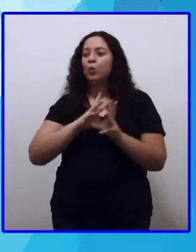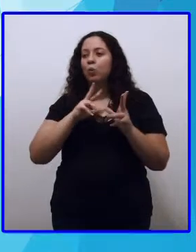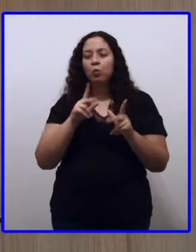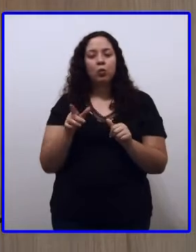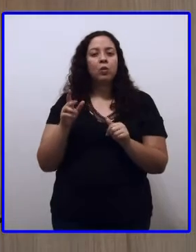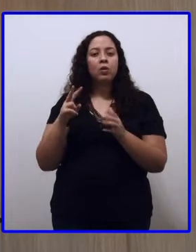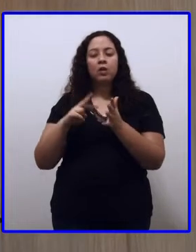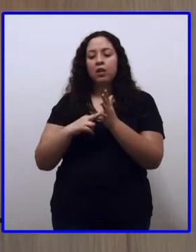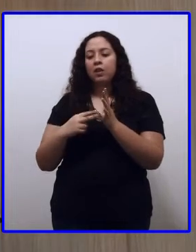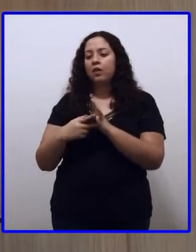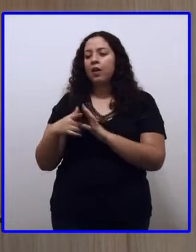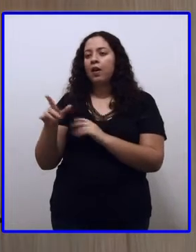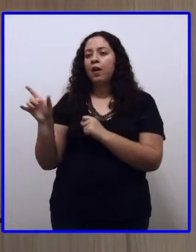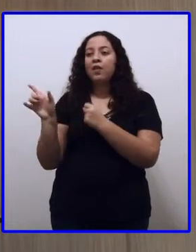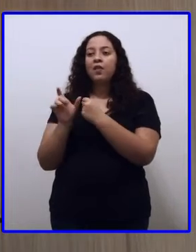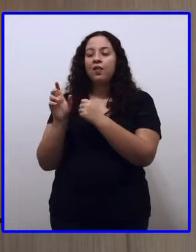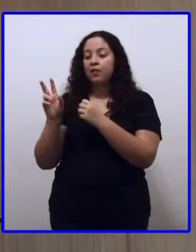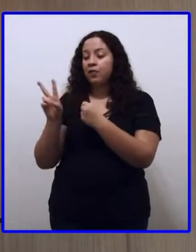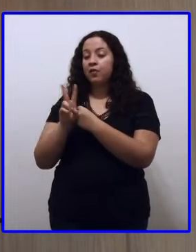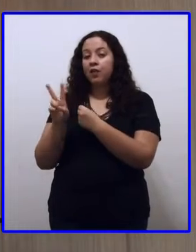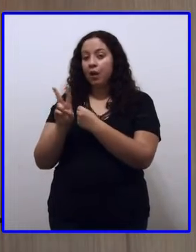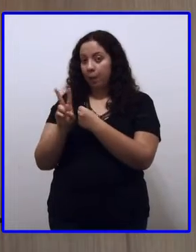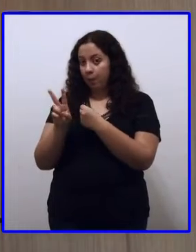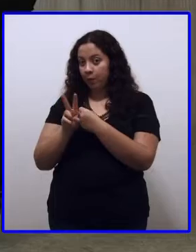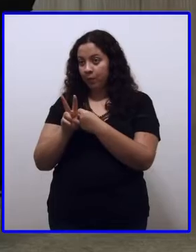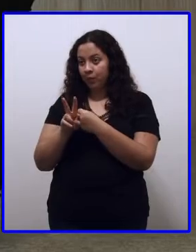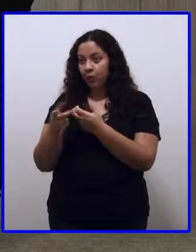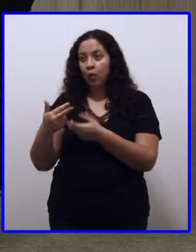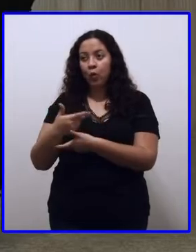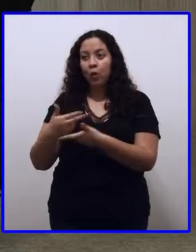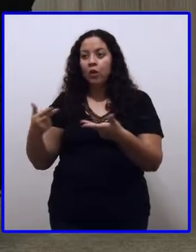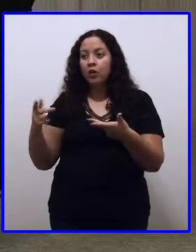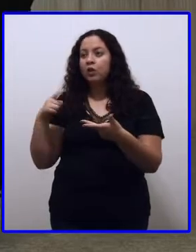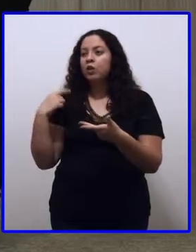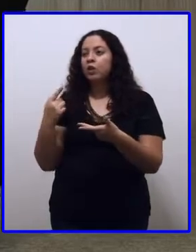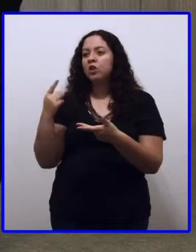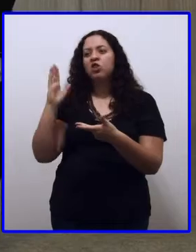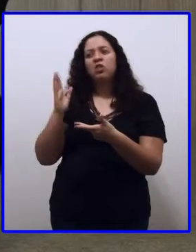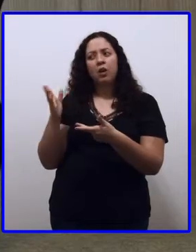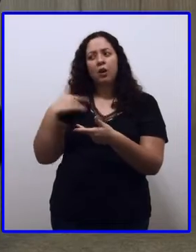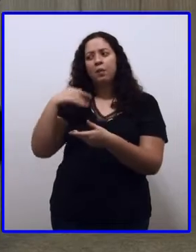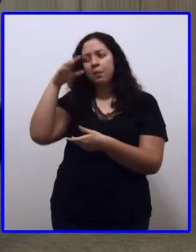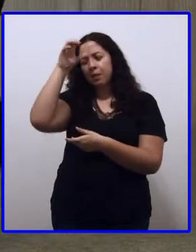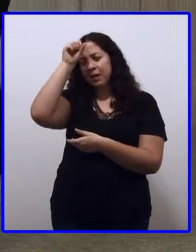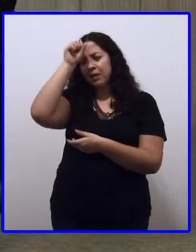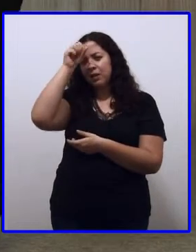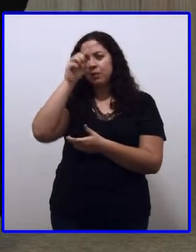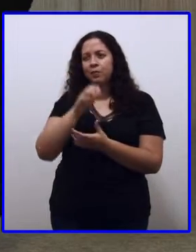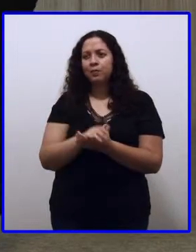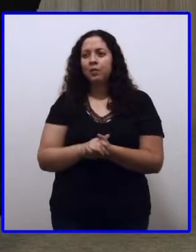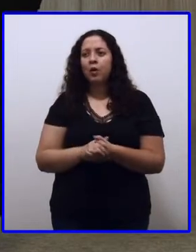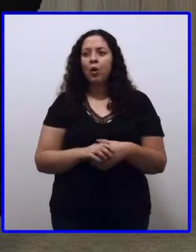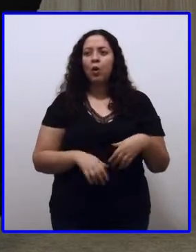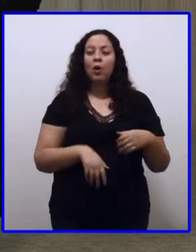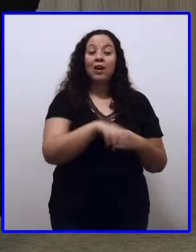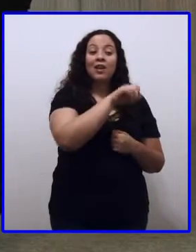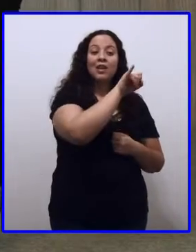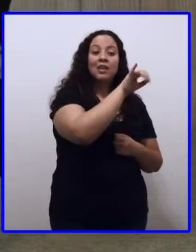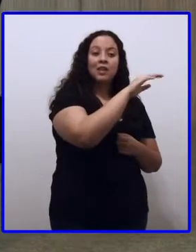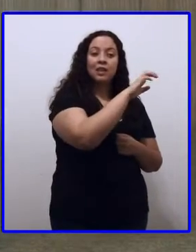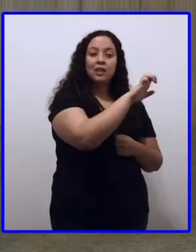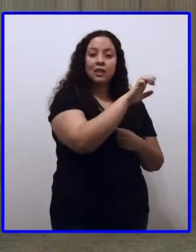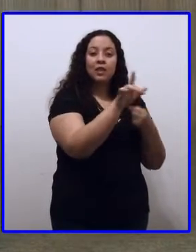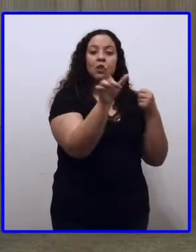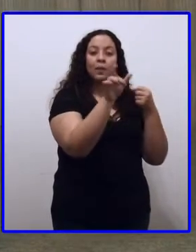verbos. Ou seja, são ações. O que a gente acabou de aprender. Sim, então tá muito fácil. Tá muito Quando for com C, são o substantivo e com